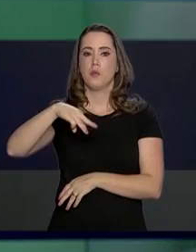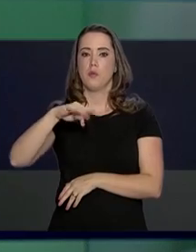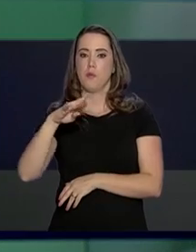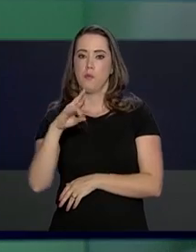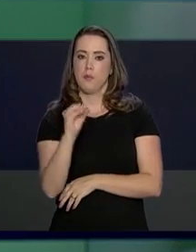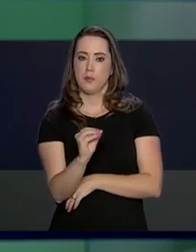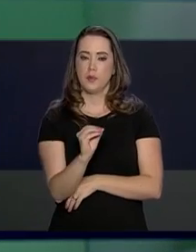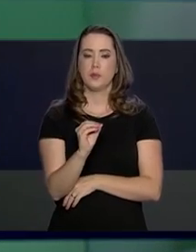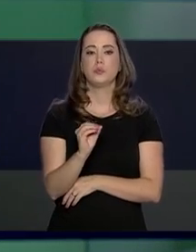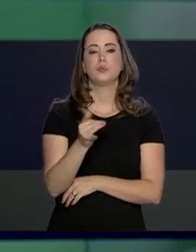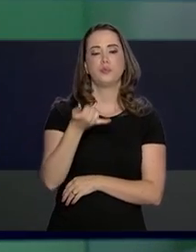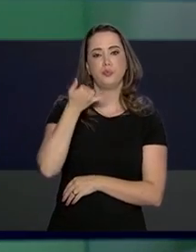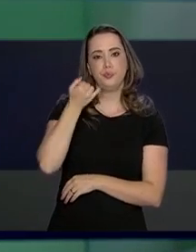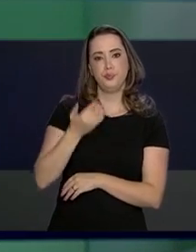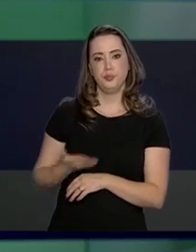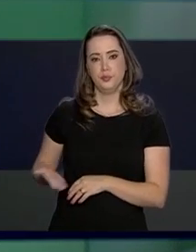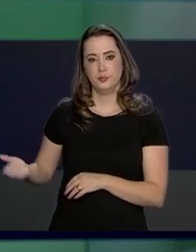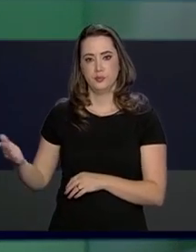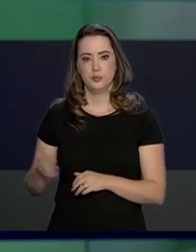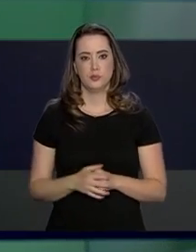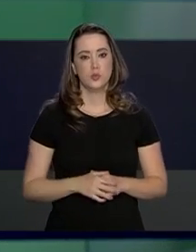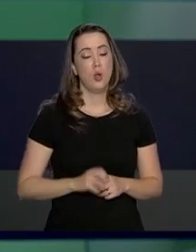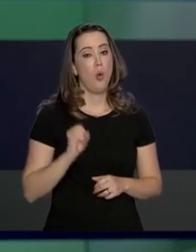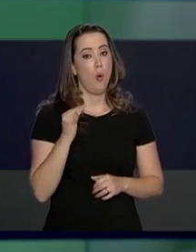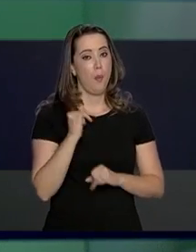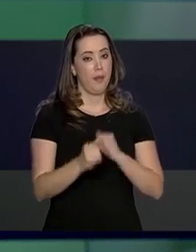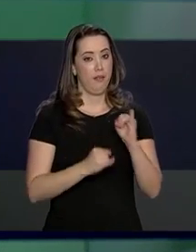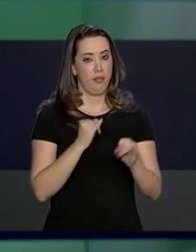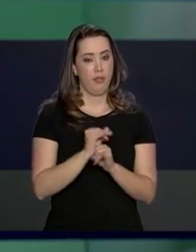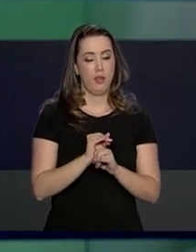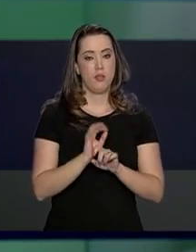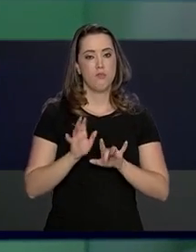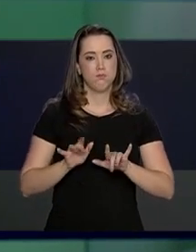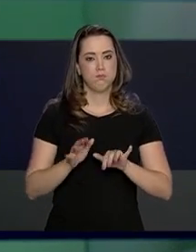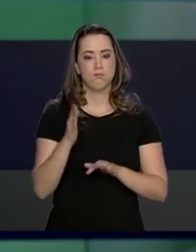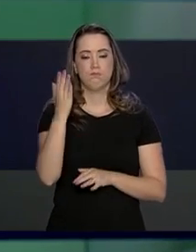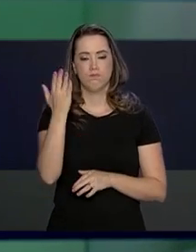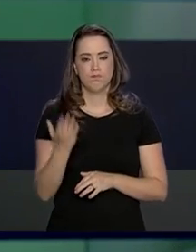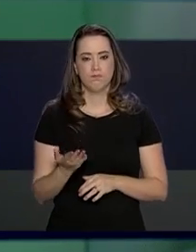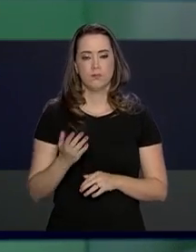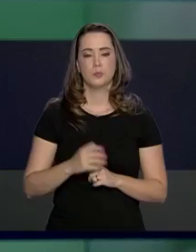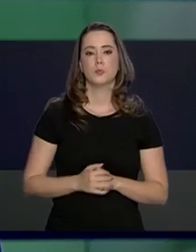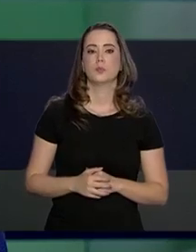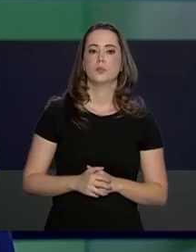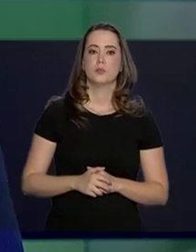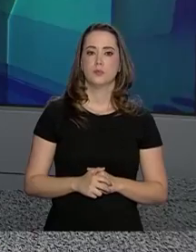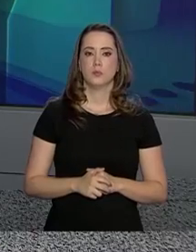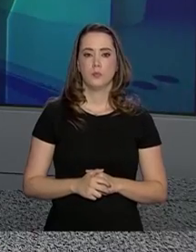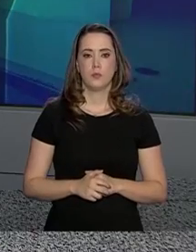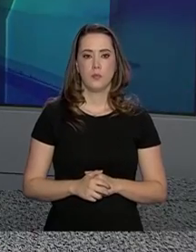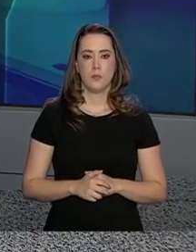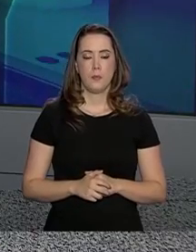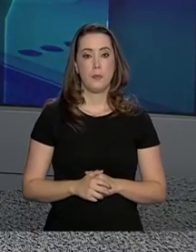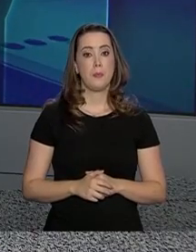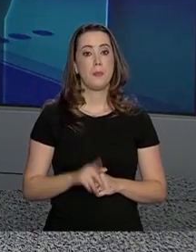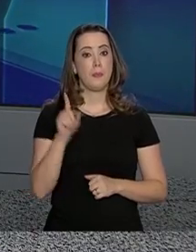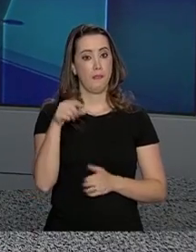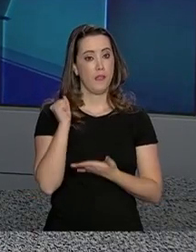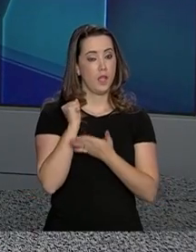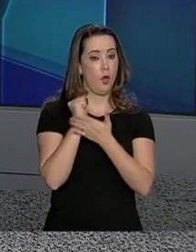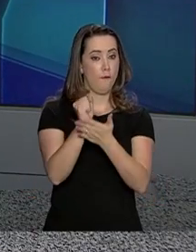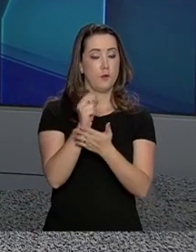285 1818, ou pela internet por um formulário online. Está